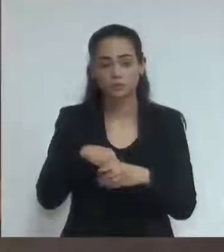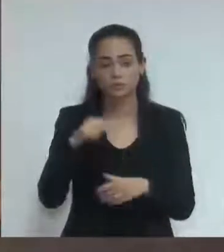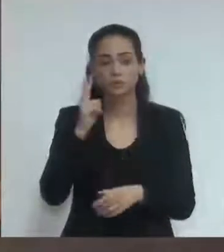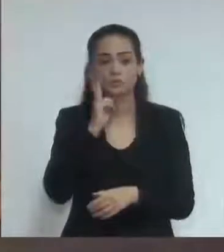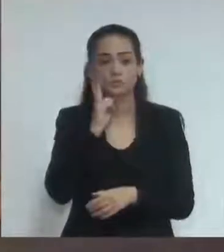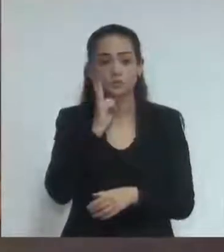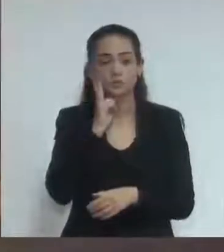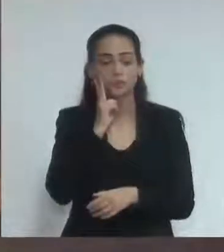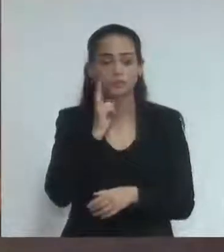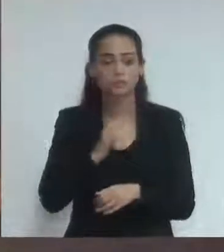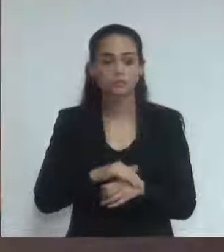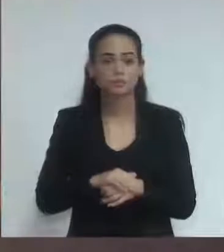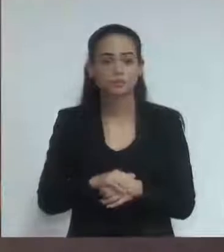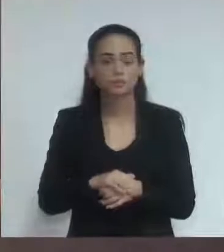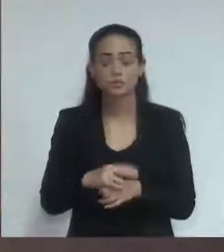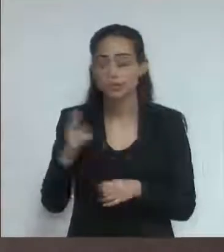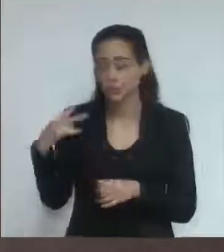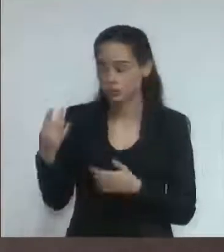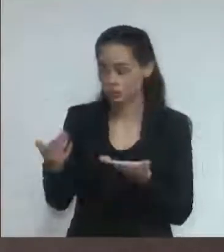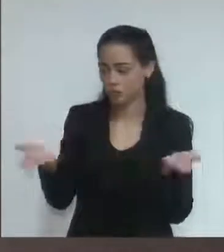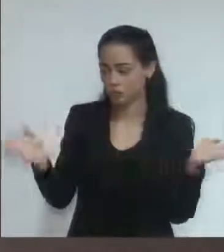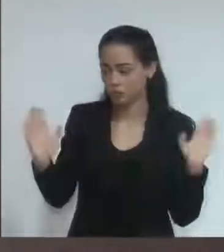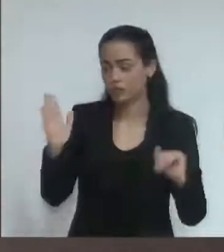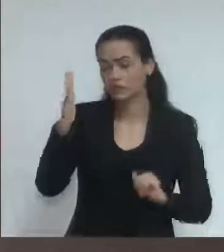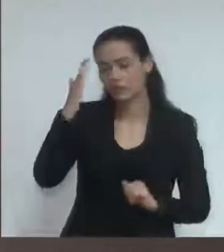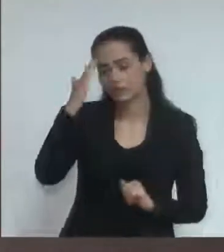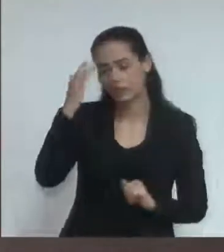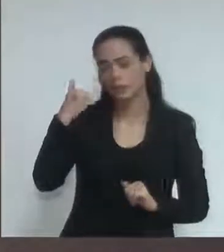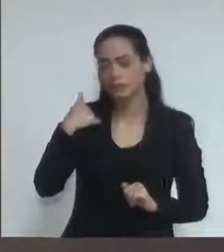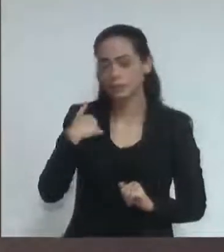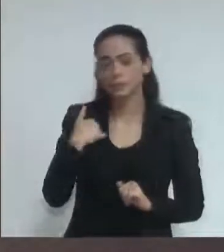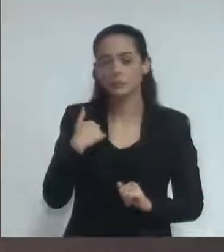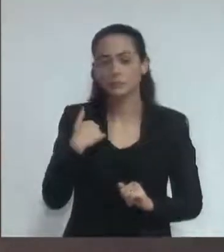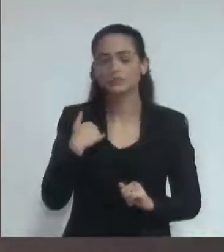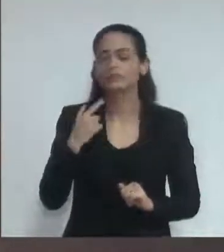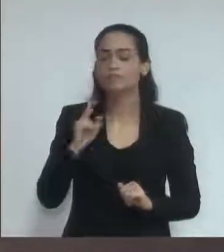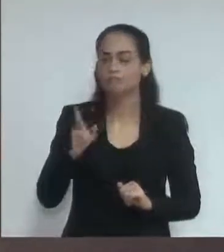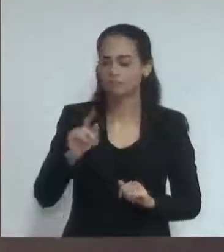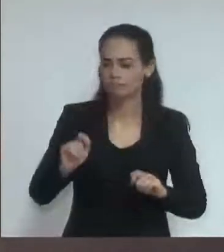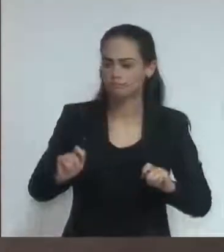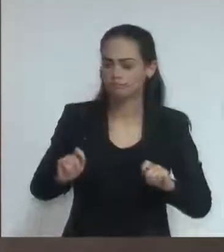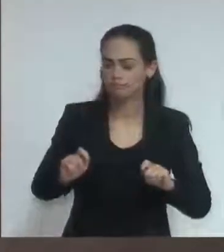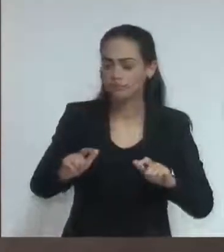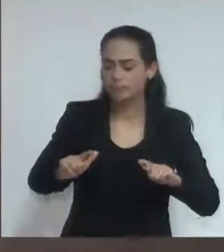Está aqui os vereadores de situação. Sabe que eu sou um dos vereadores que mais defendeu